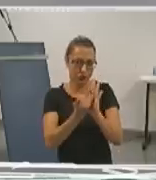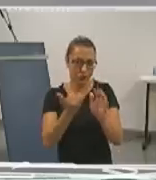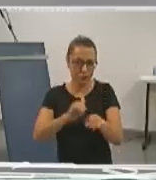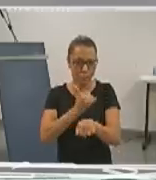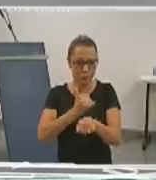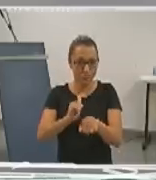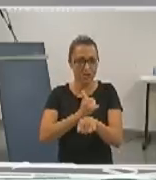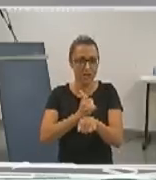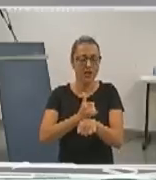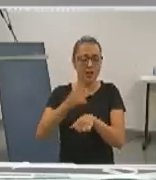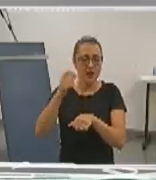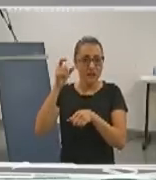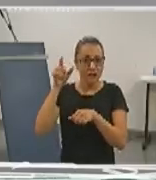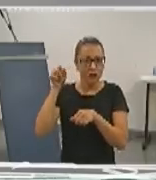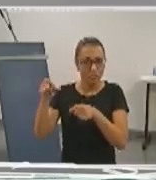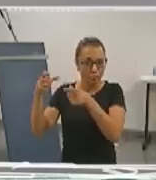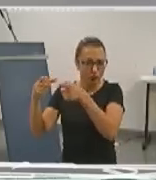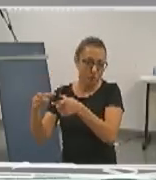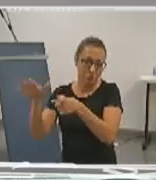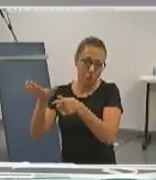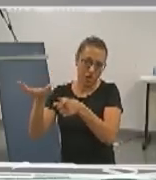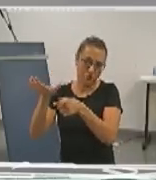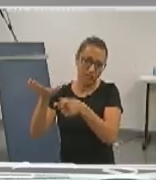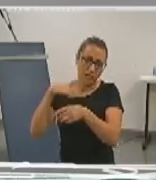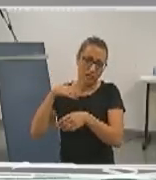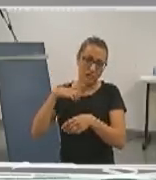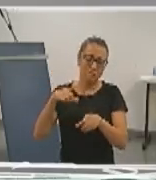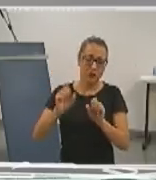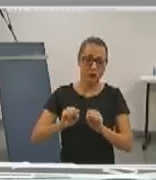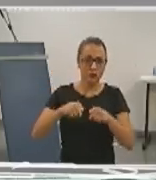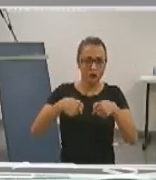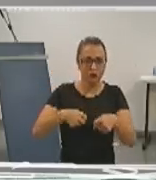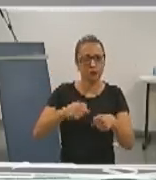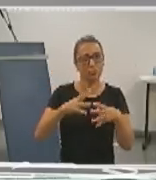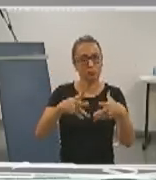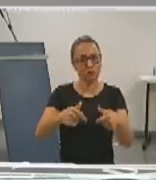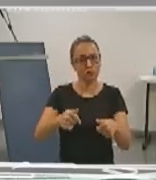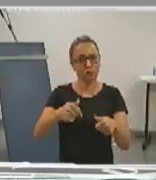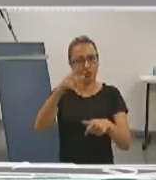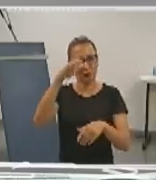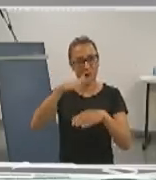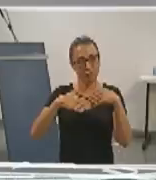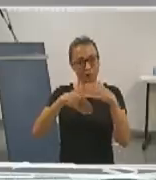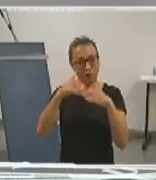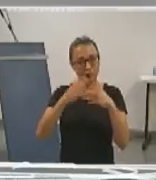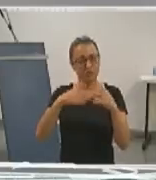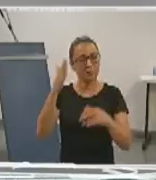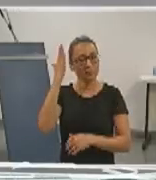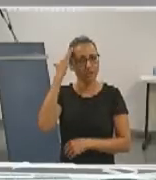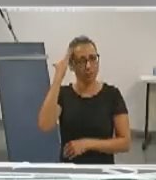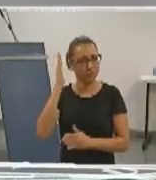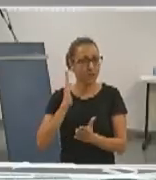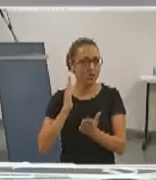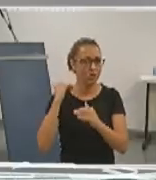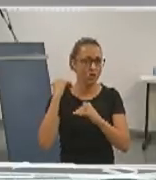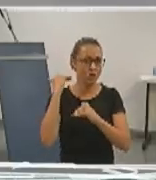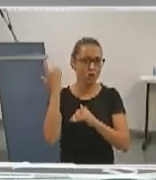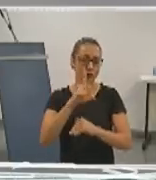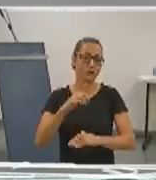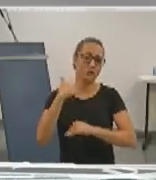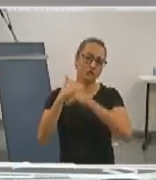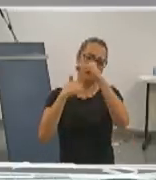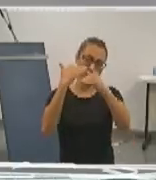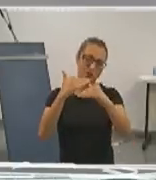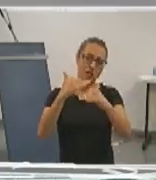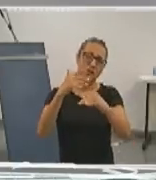da EBSER. Com os esforços dos servidores e colaboradores do HU e da EBSER, sabemos que avançamos muito, tanto